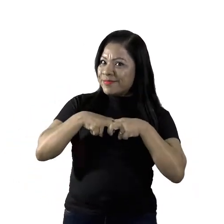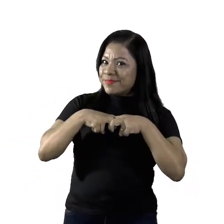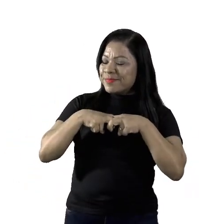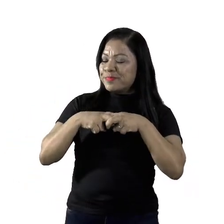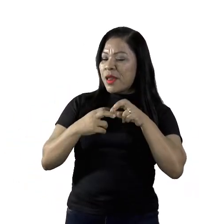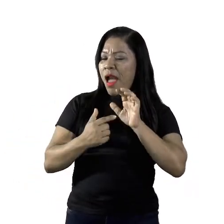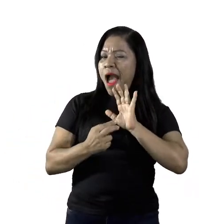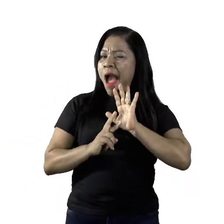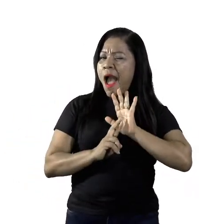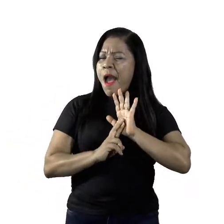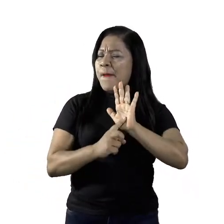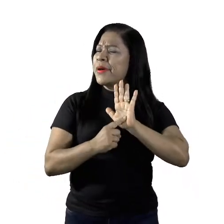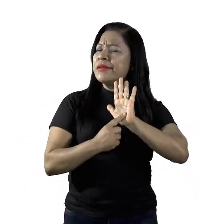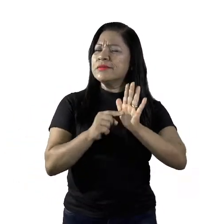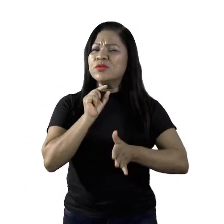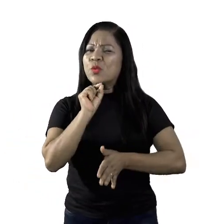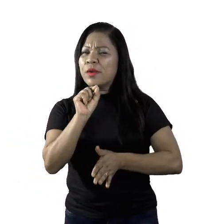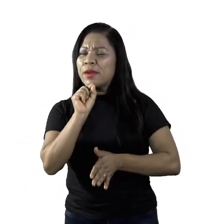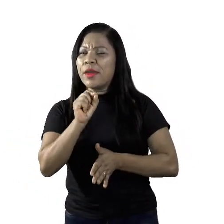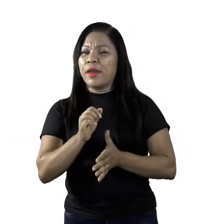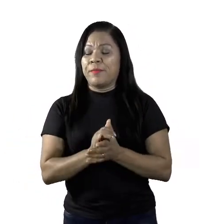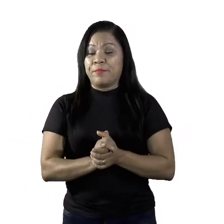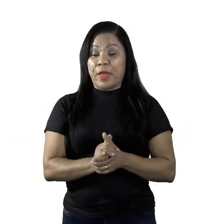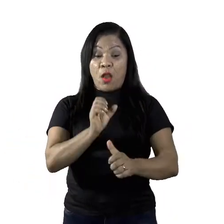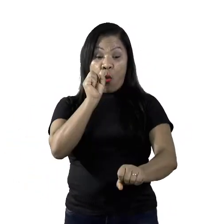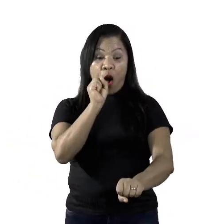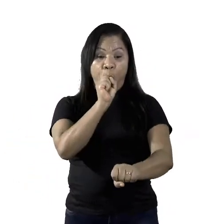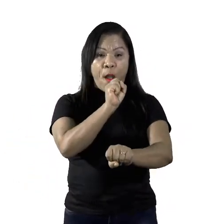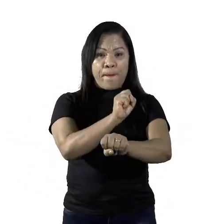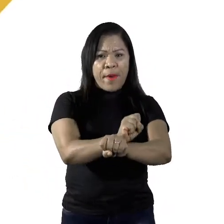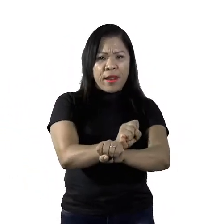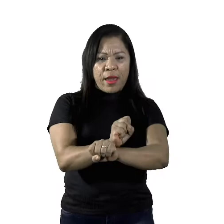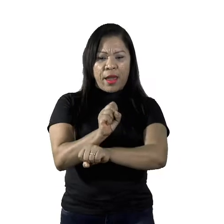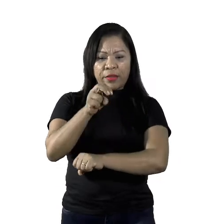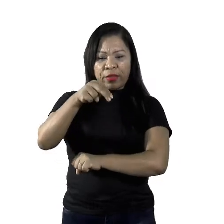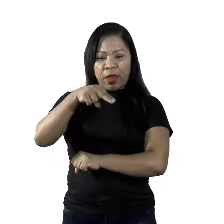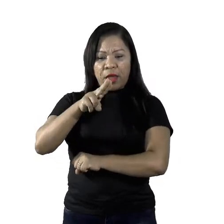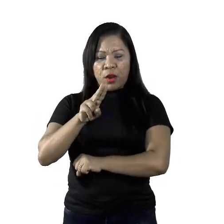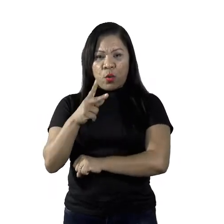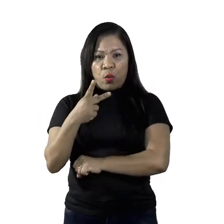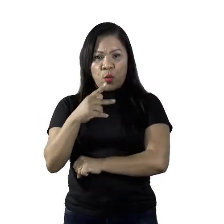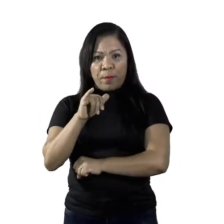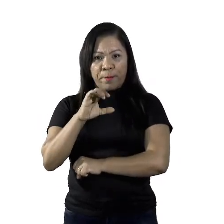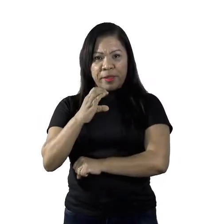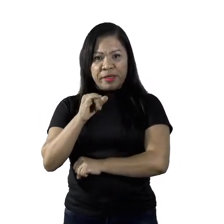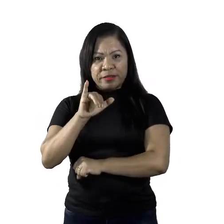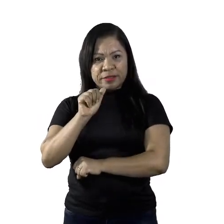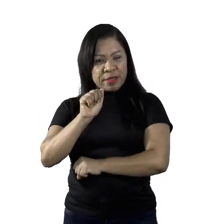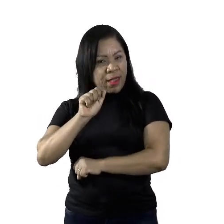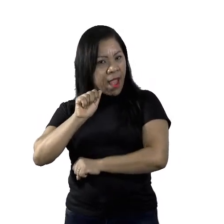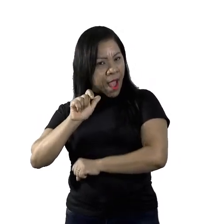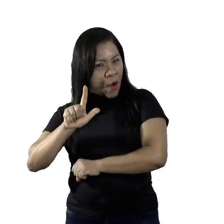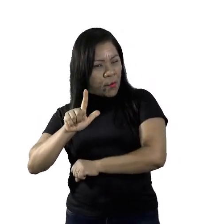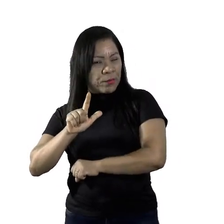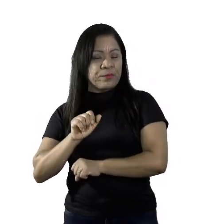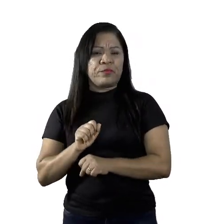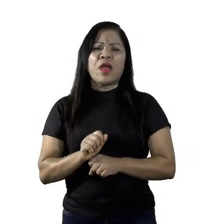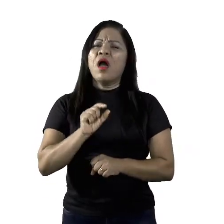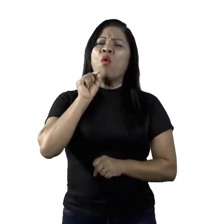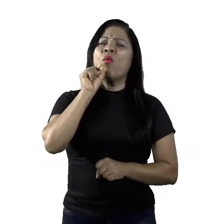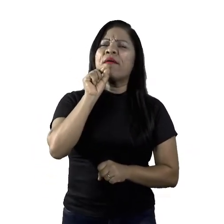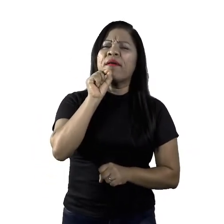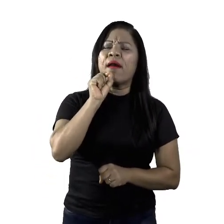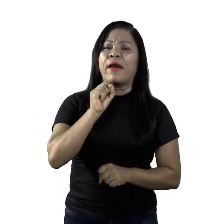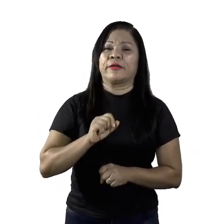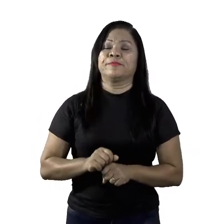diversos, tais como a parada nupcial. O que é a parada nupcial? É a manifestação em atrair o